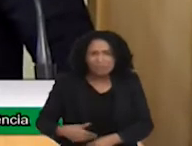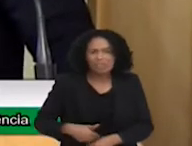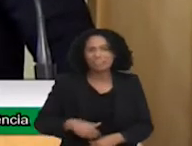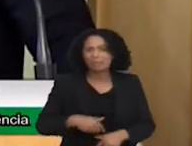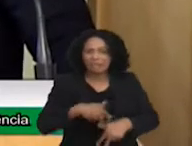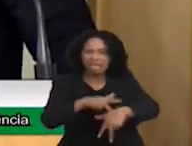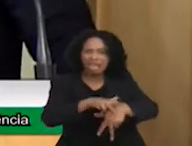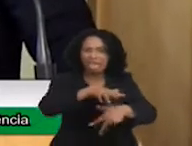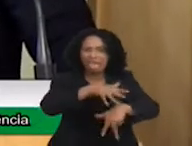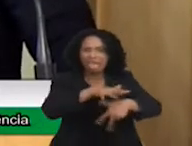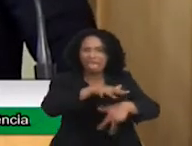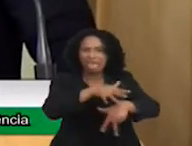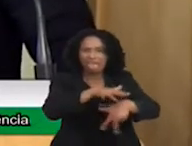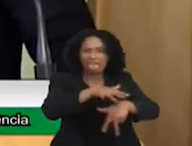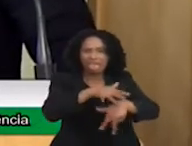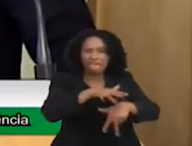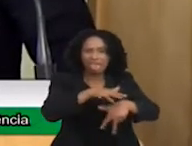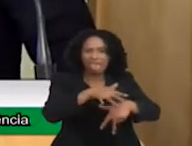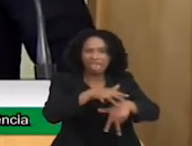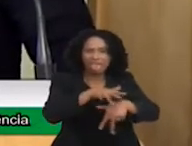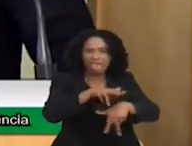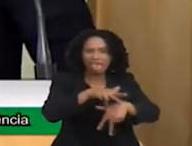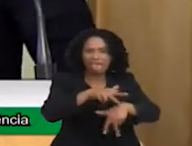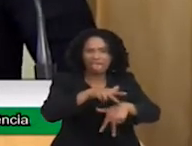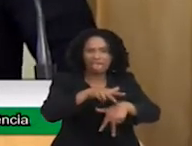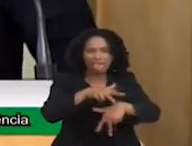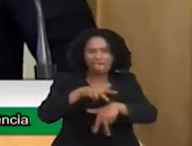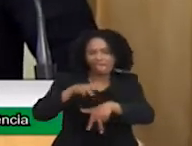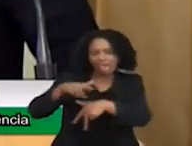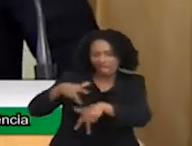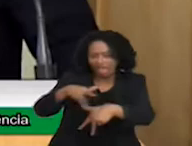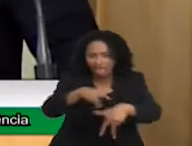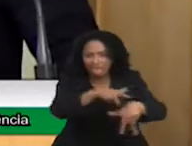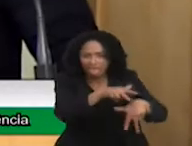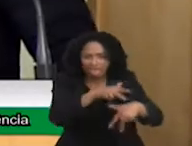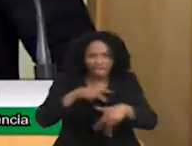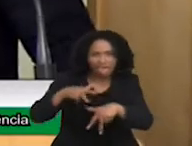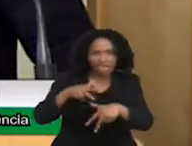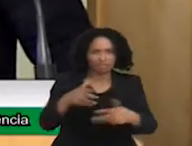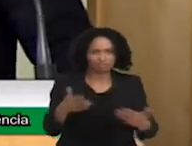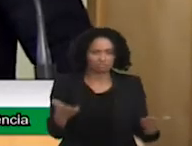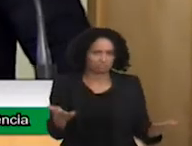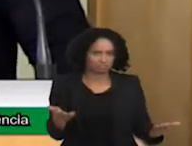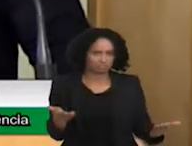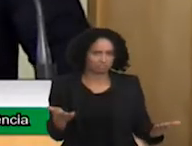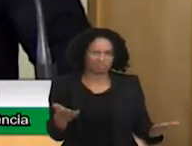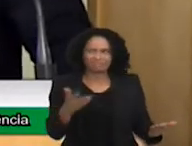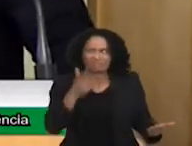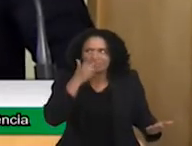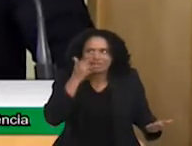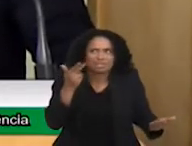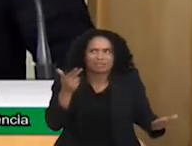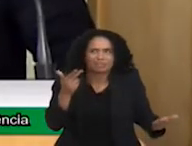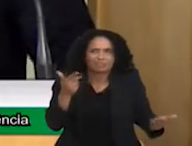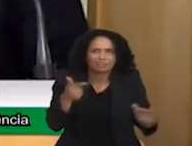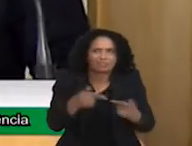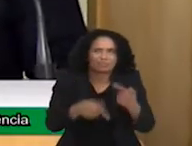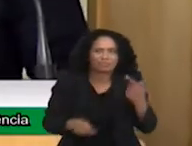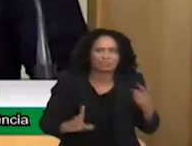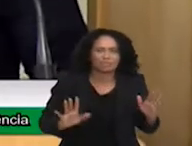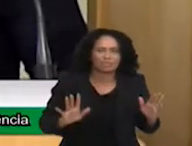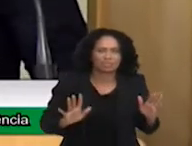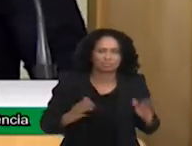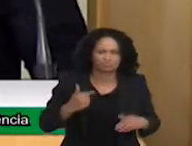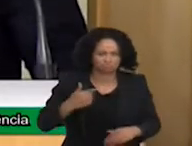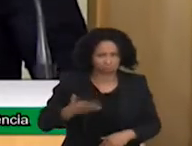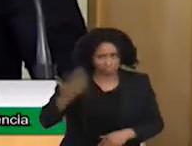Só que eu comecei a me instruir. Então, eu fui, no primeiro ano da faculdade, eu